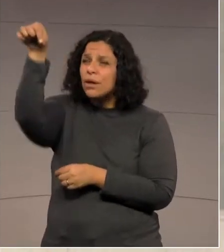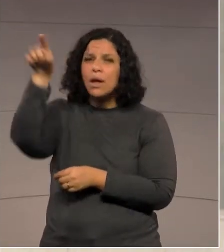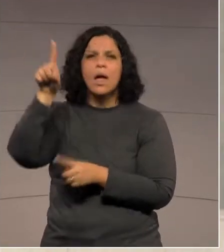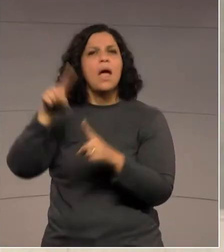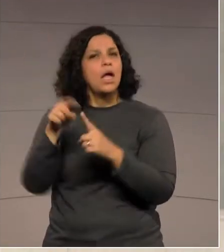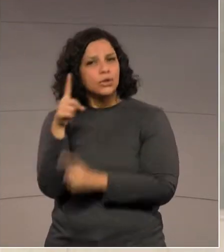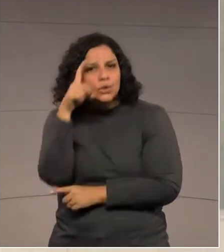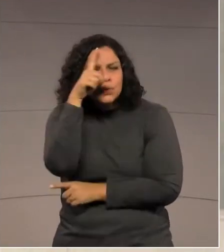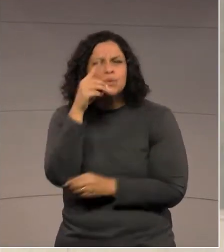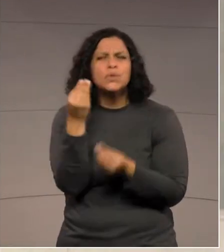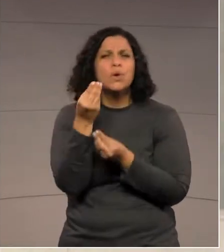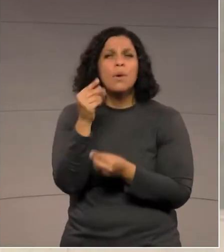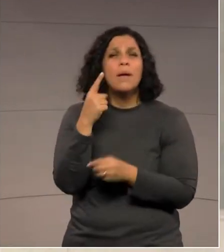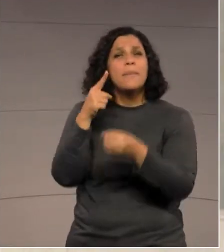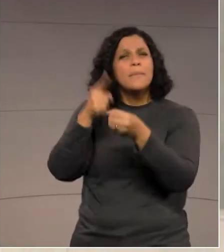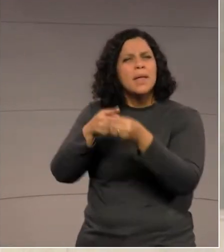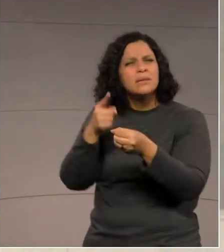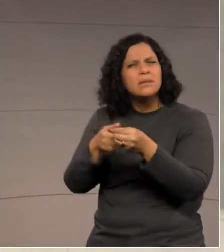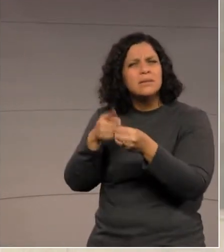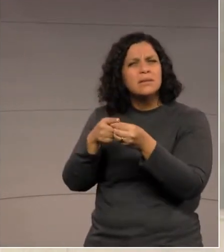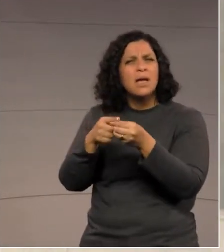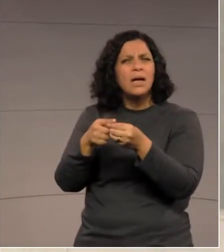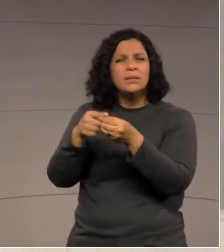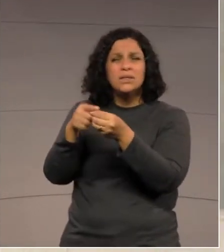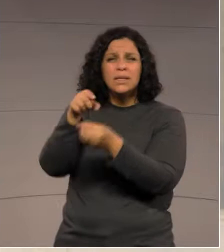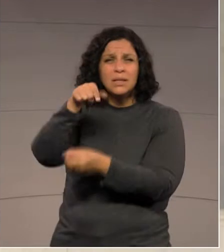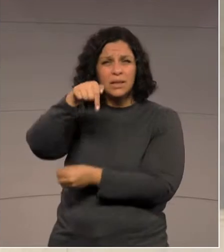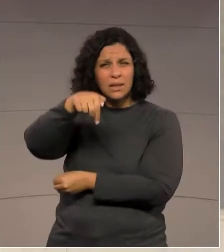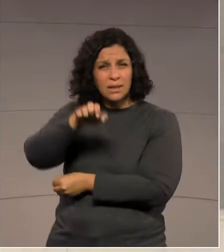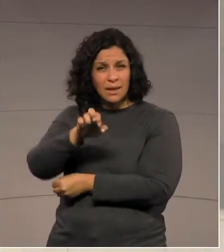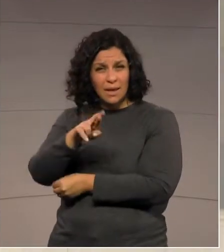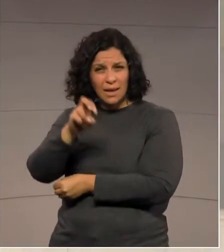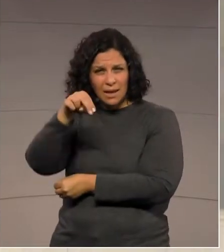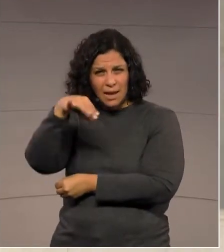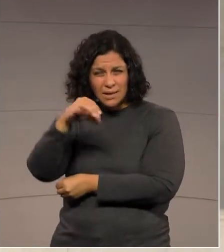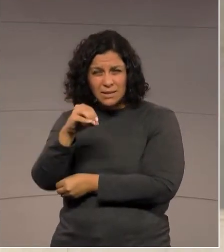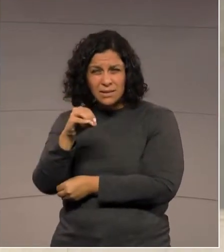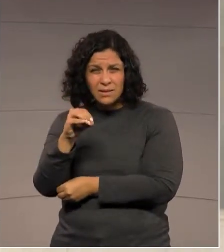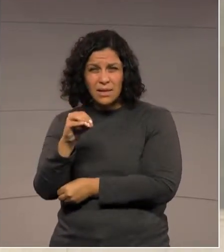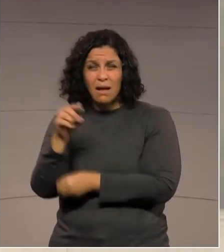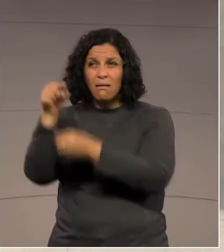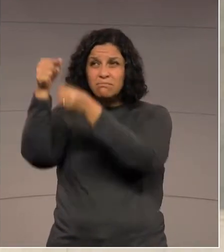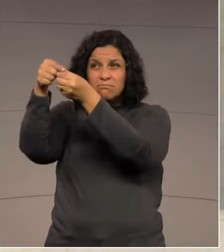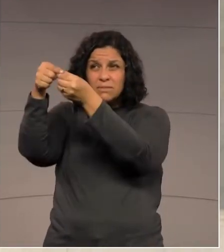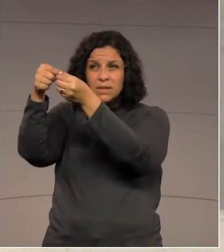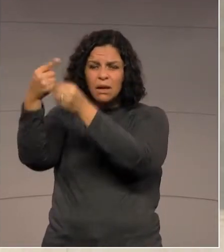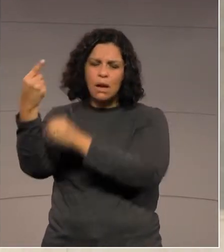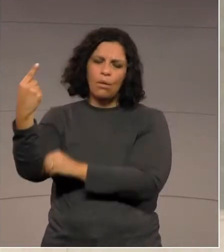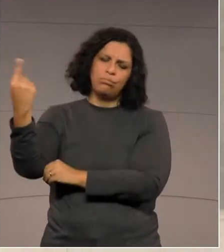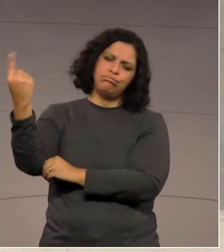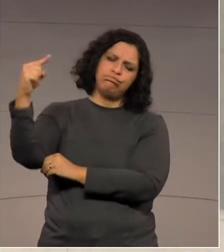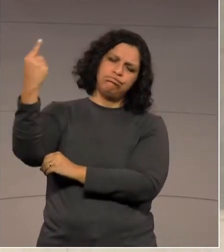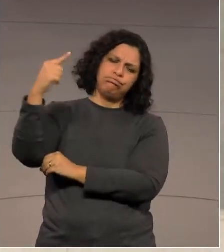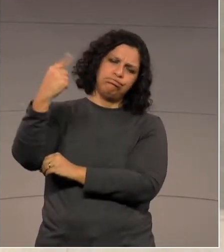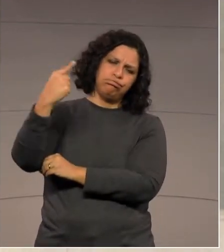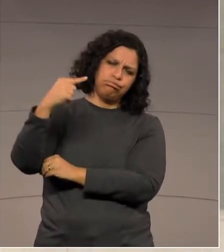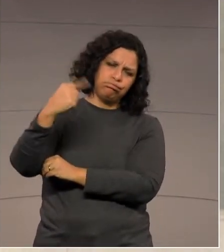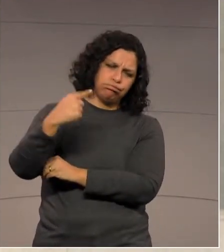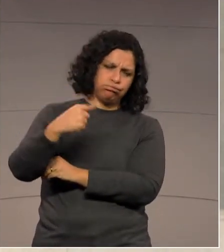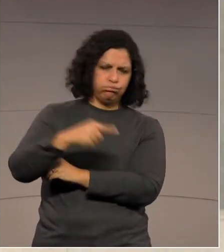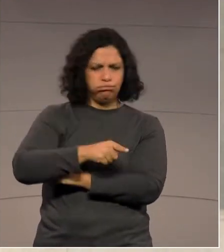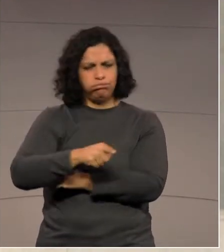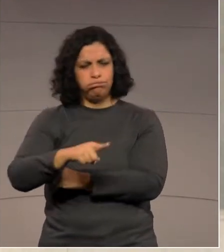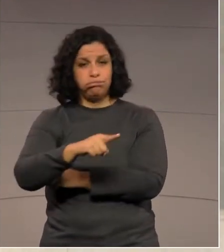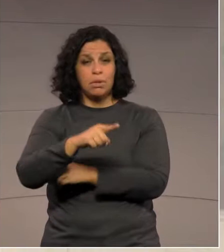imagina quem mora em uma cidade como Querência do Norte, no município de Querência do Norte, terá que se deslocar de Querência